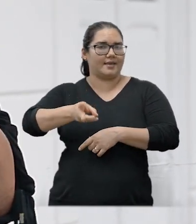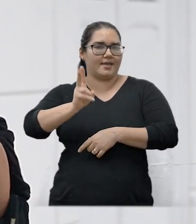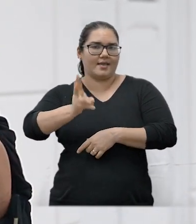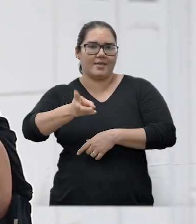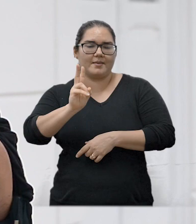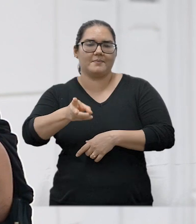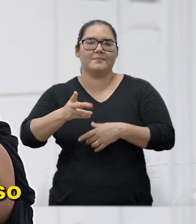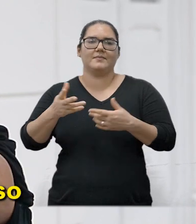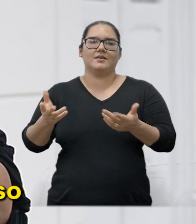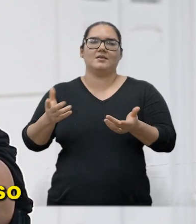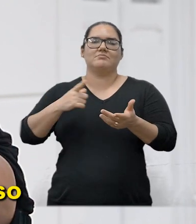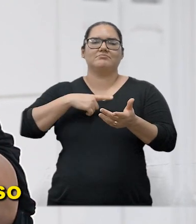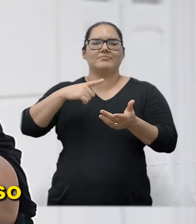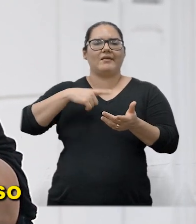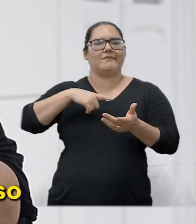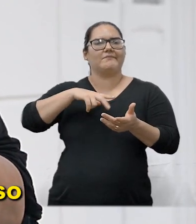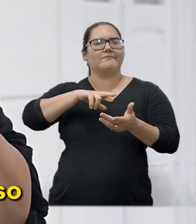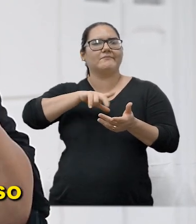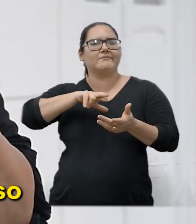Que